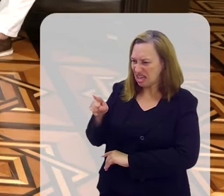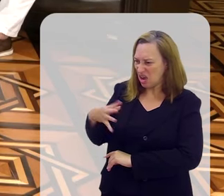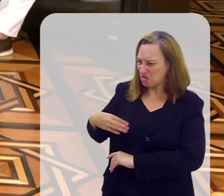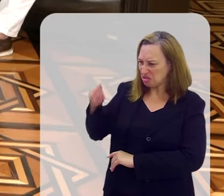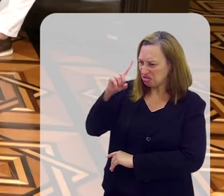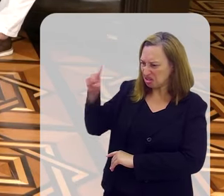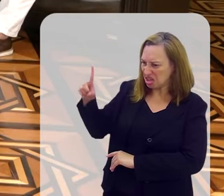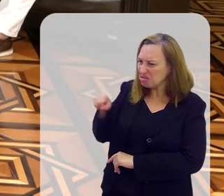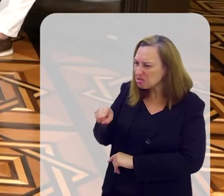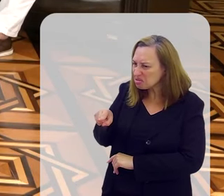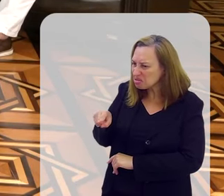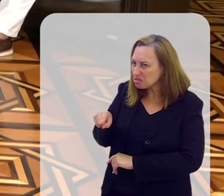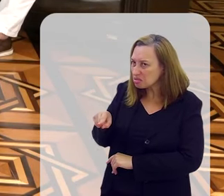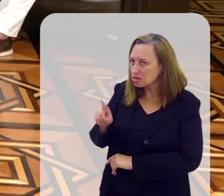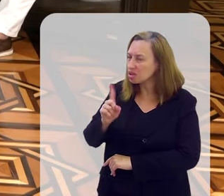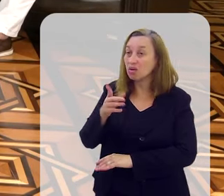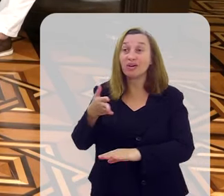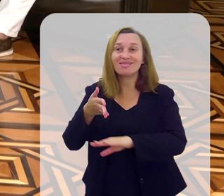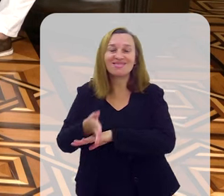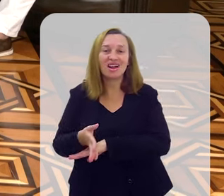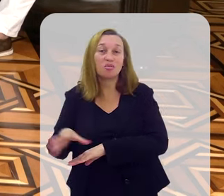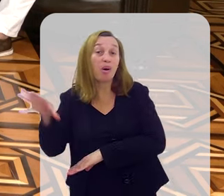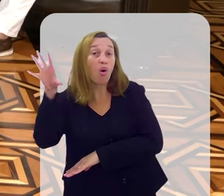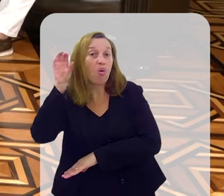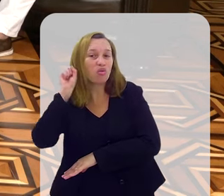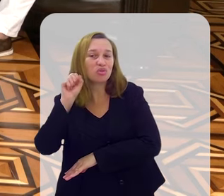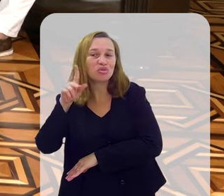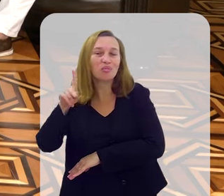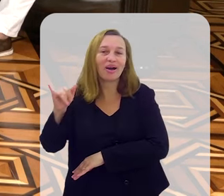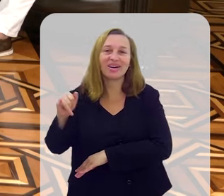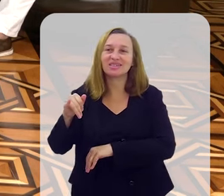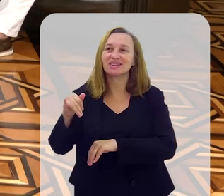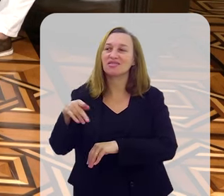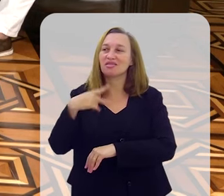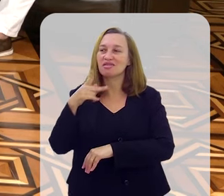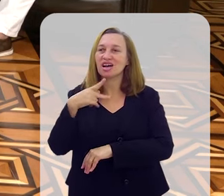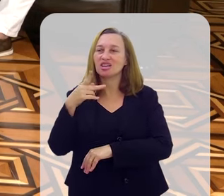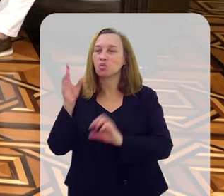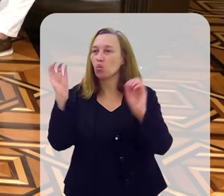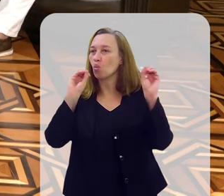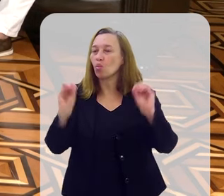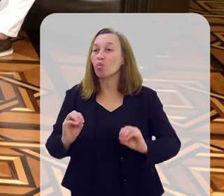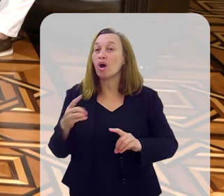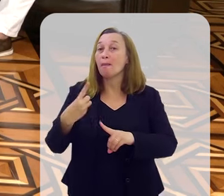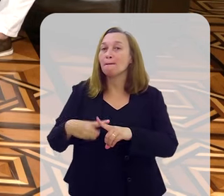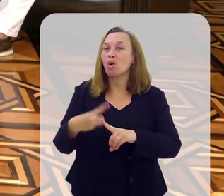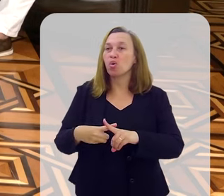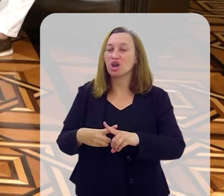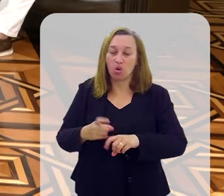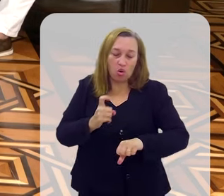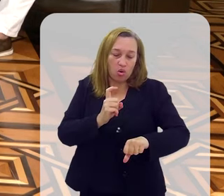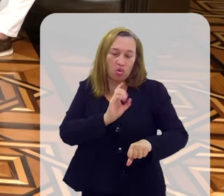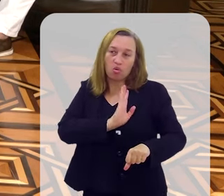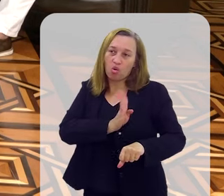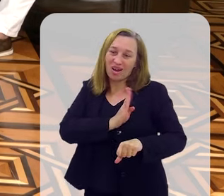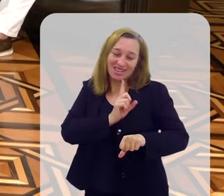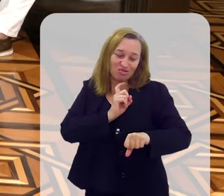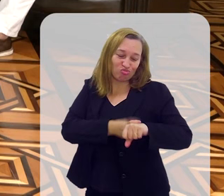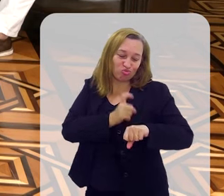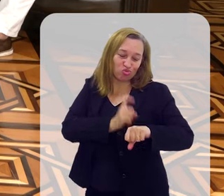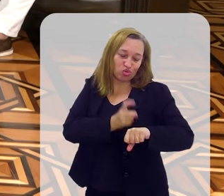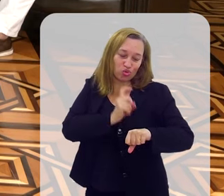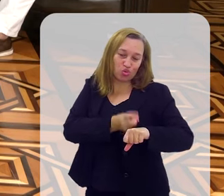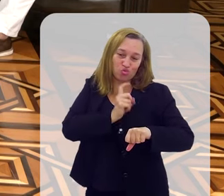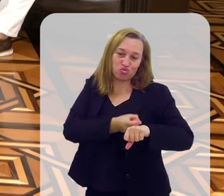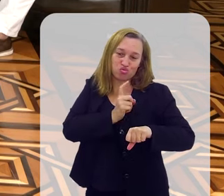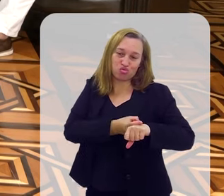eles não entraram para ouvir o que o pai estava falando, porque a religiosidade não te permite parar para